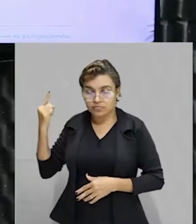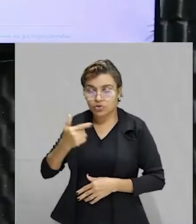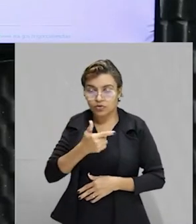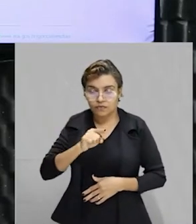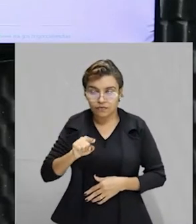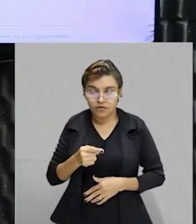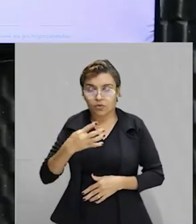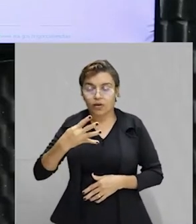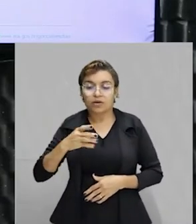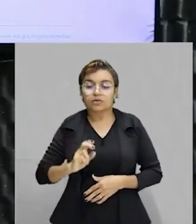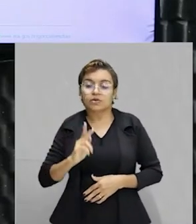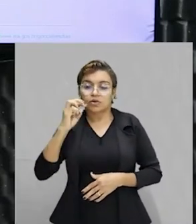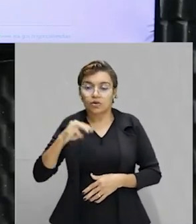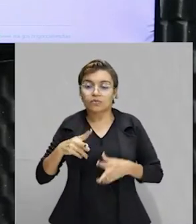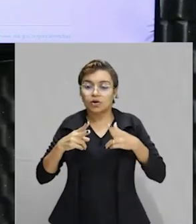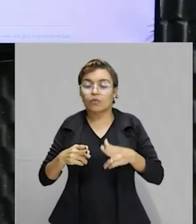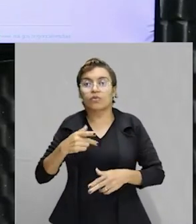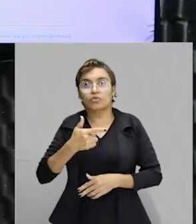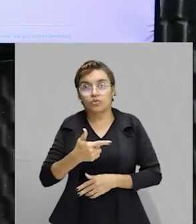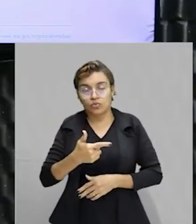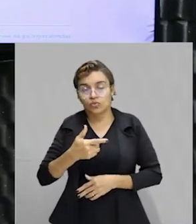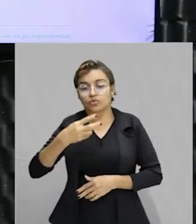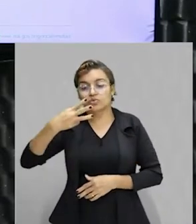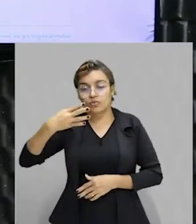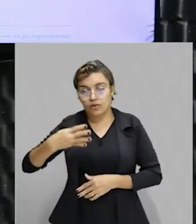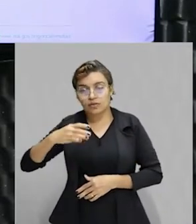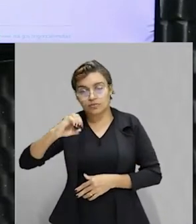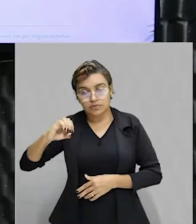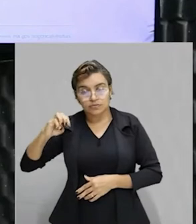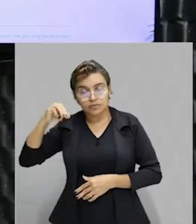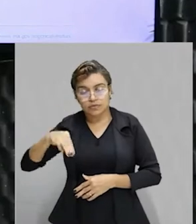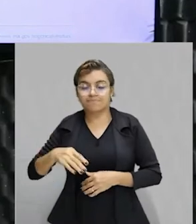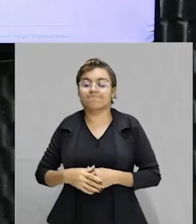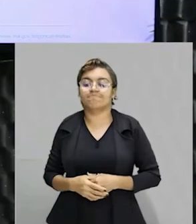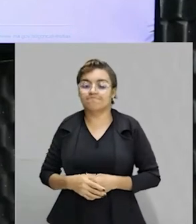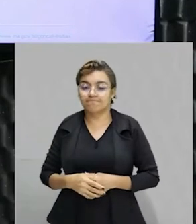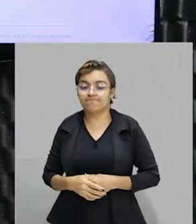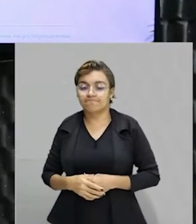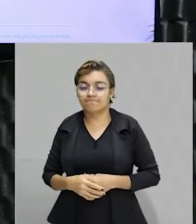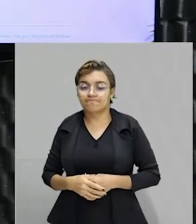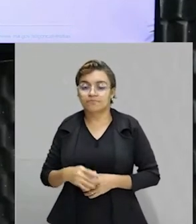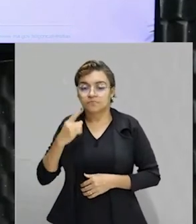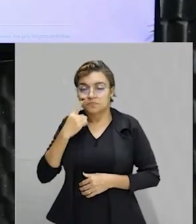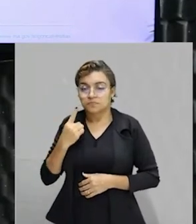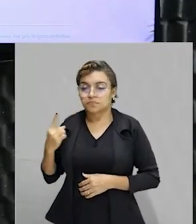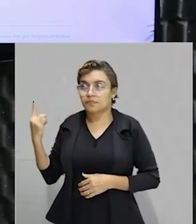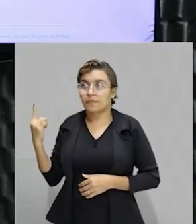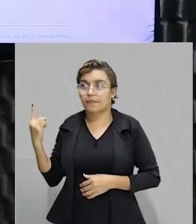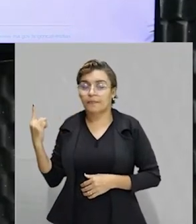correspondem a 2.400 metros, tá? Aquela, né, de quilômetro por hora para